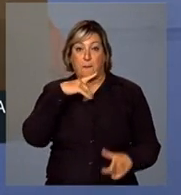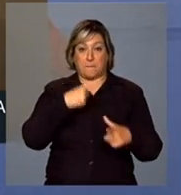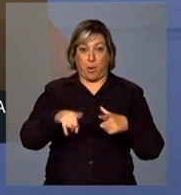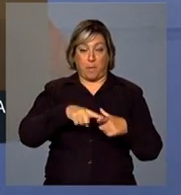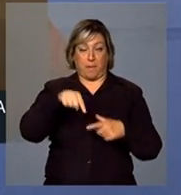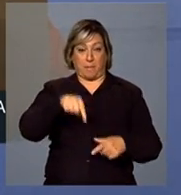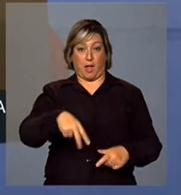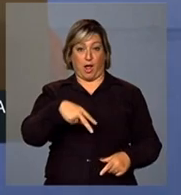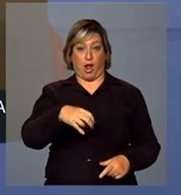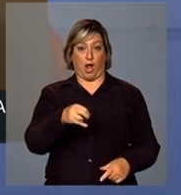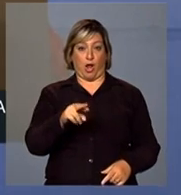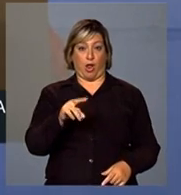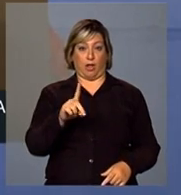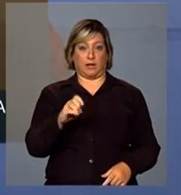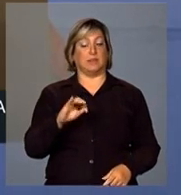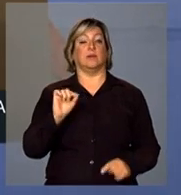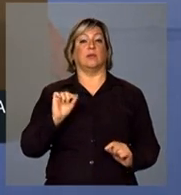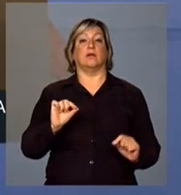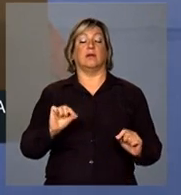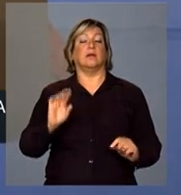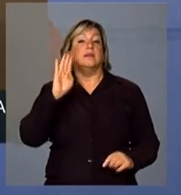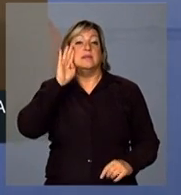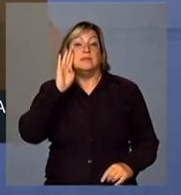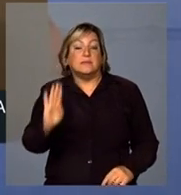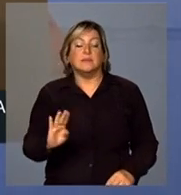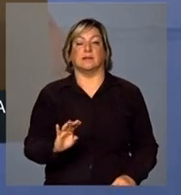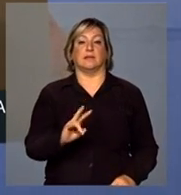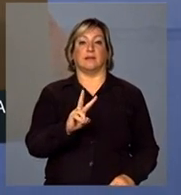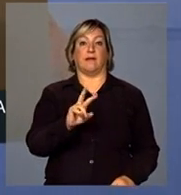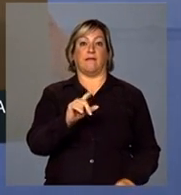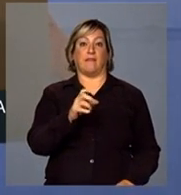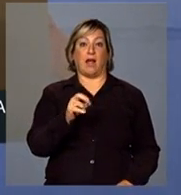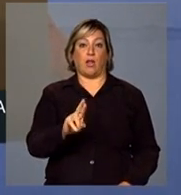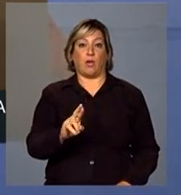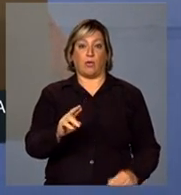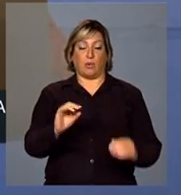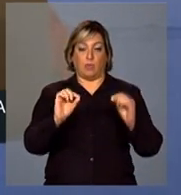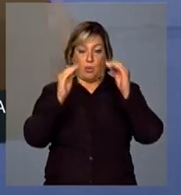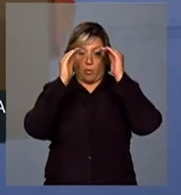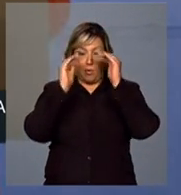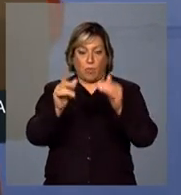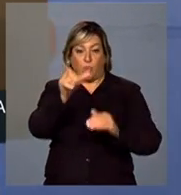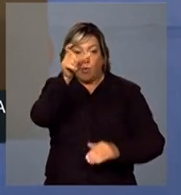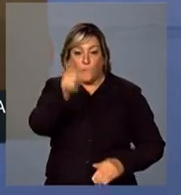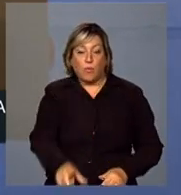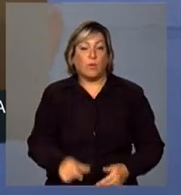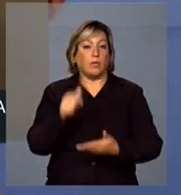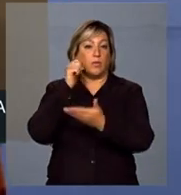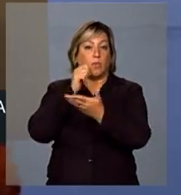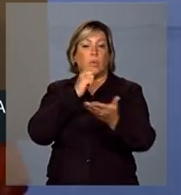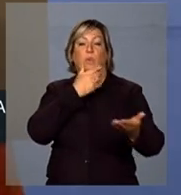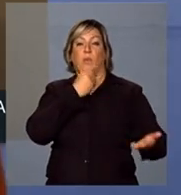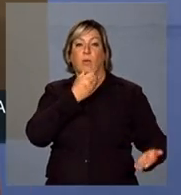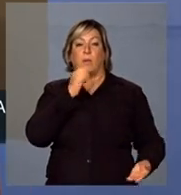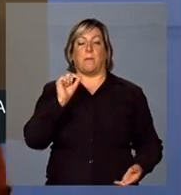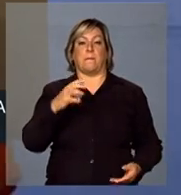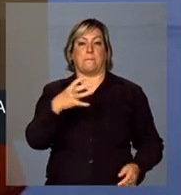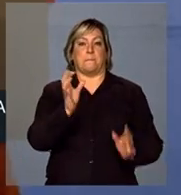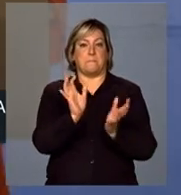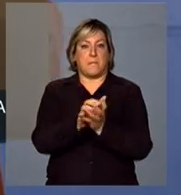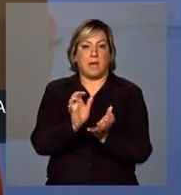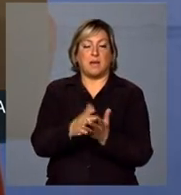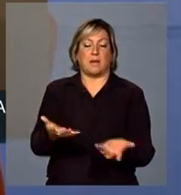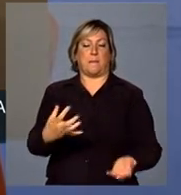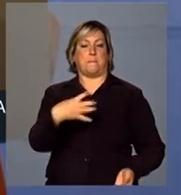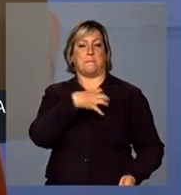Nordeste é a valorização do homem e da mulher, pernambucanos, baianos